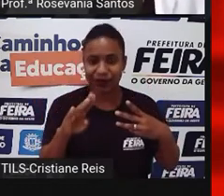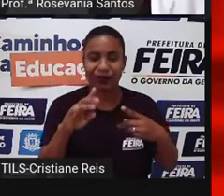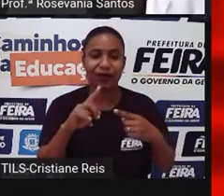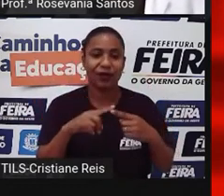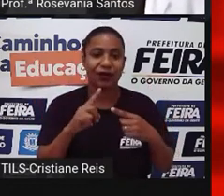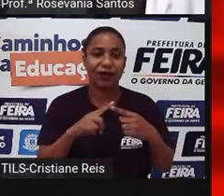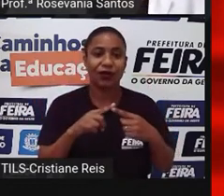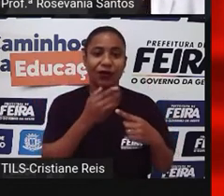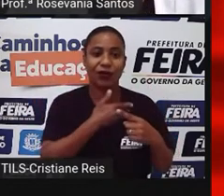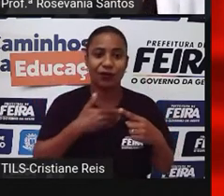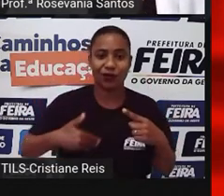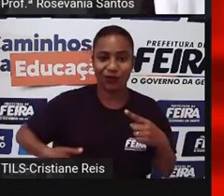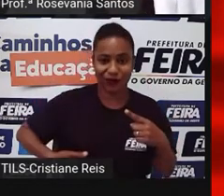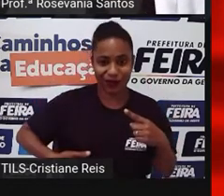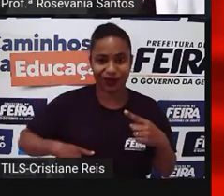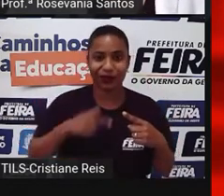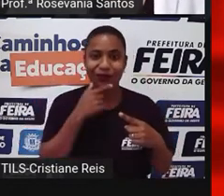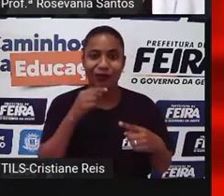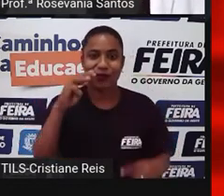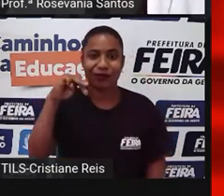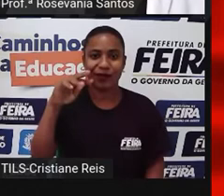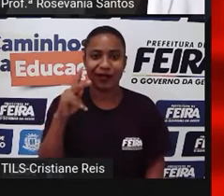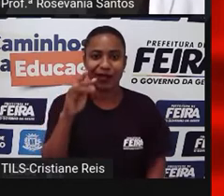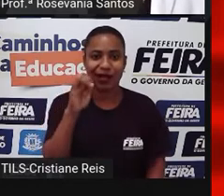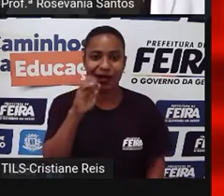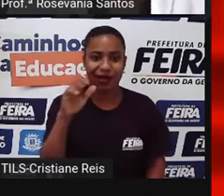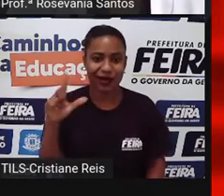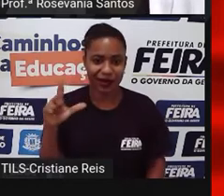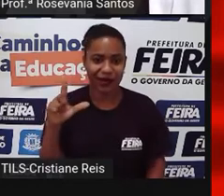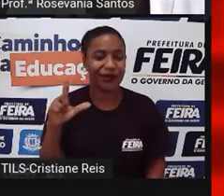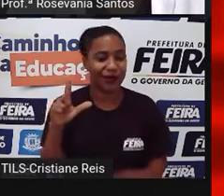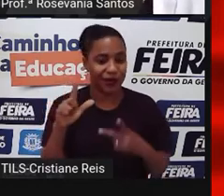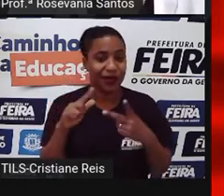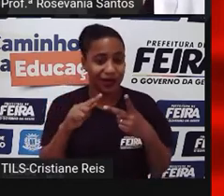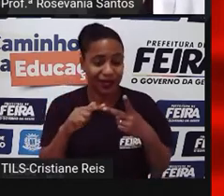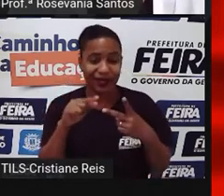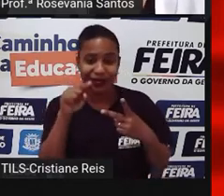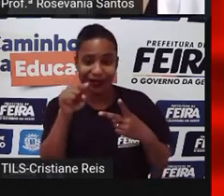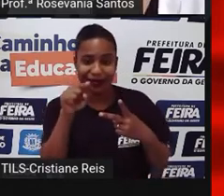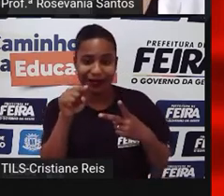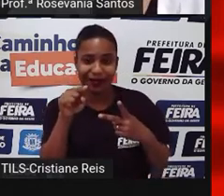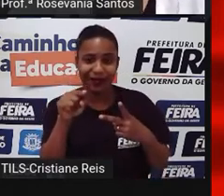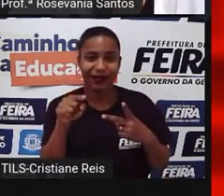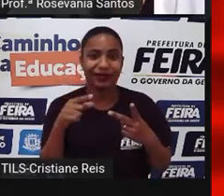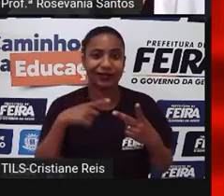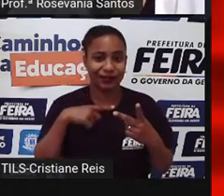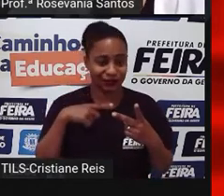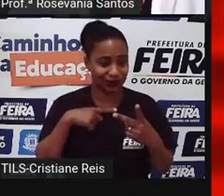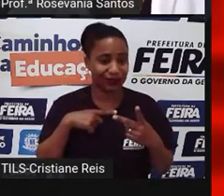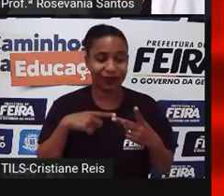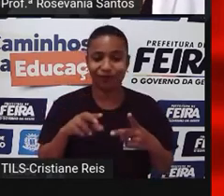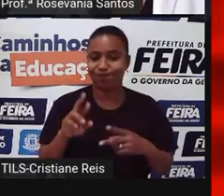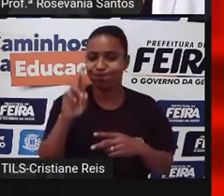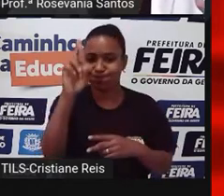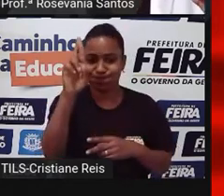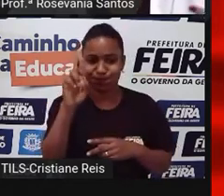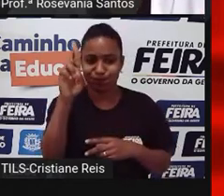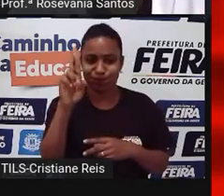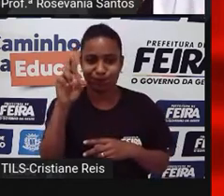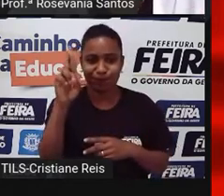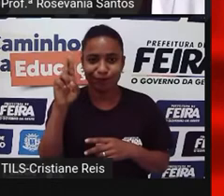Pachov adotou a política de maior liberdade, transparência, que era a Glasnorth, né, ele